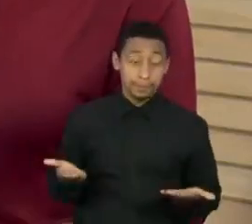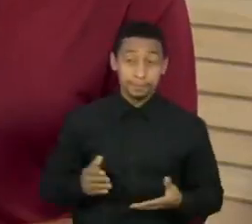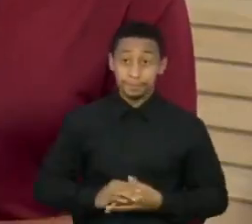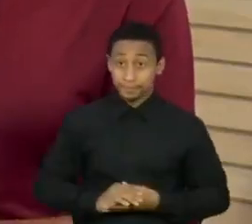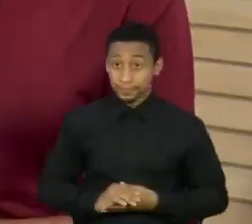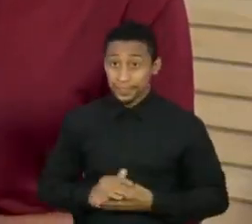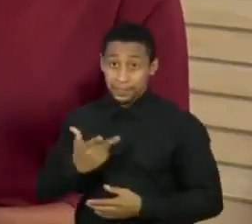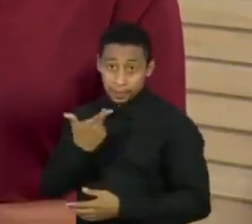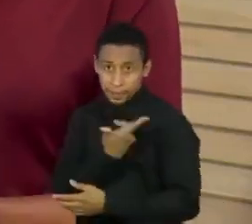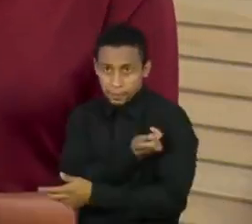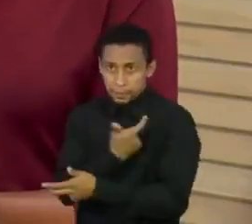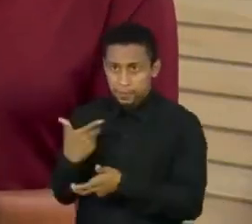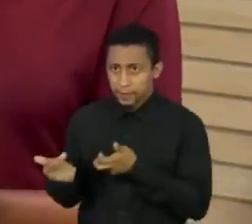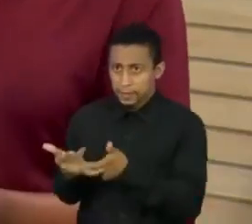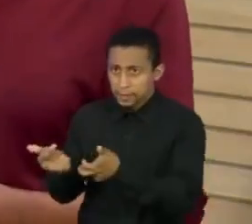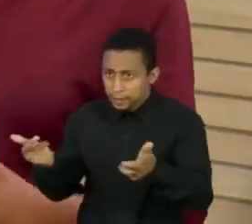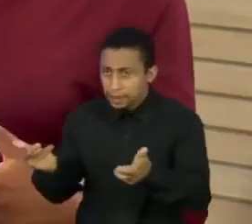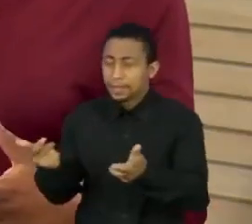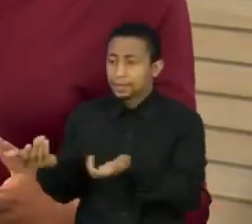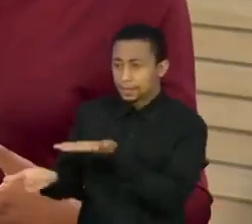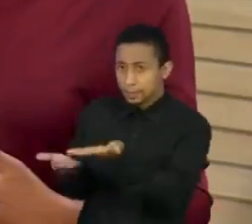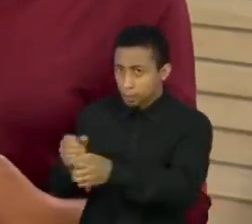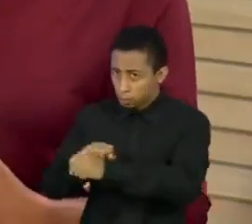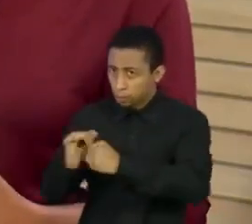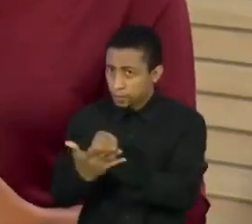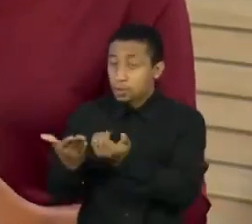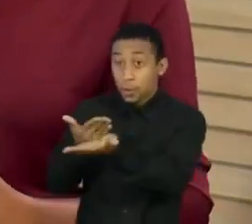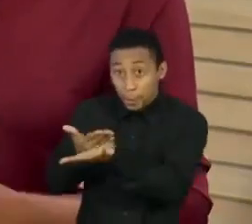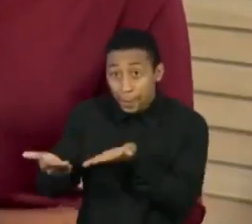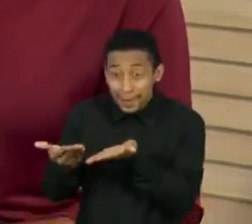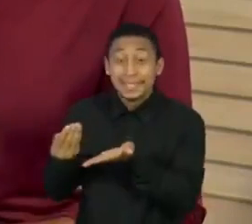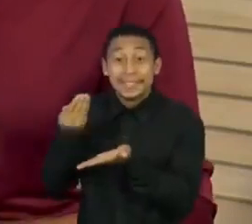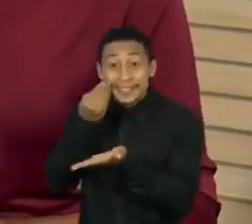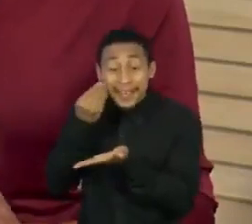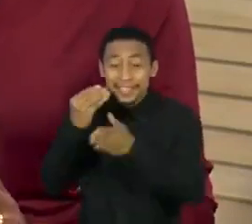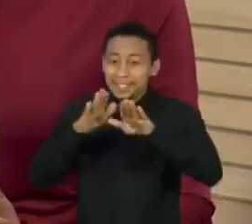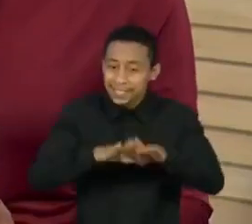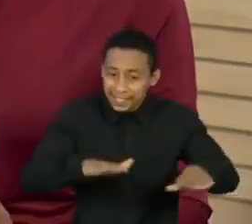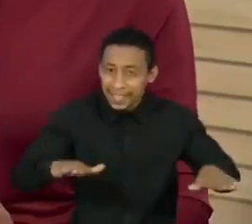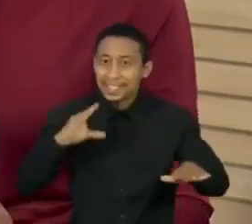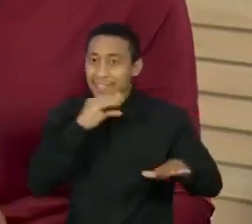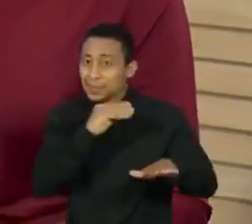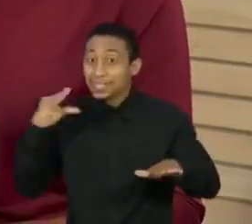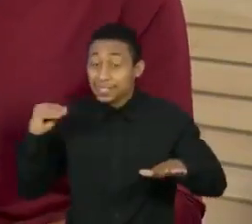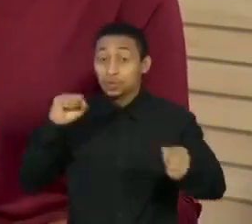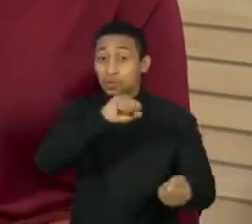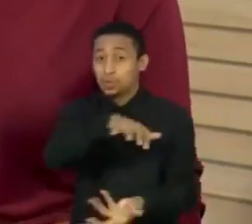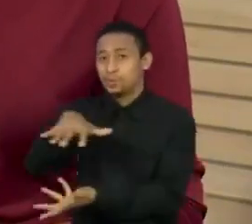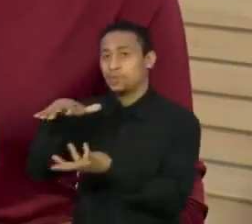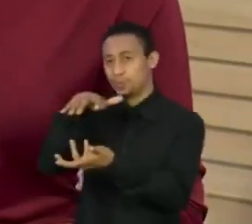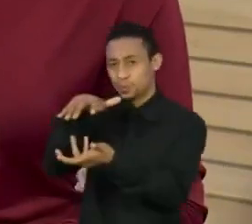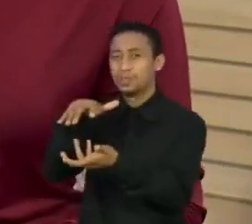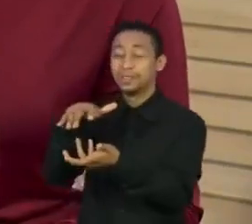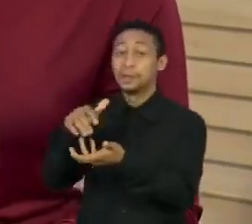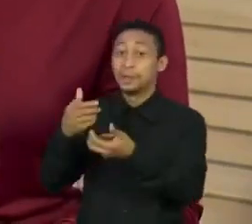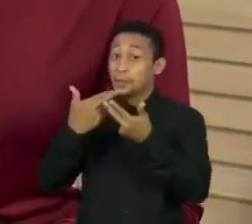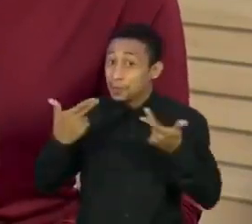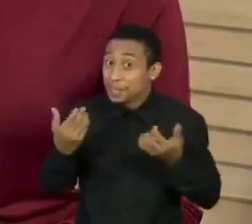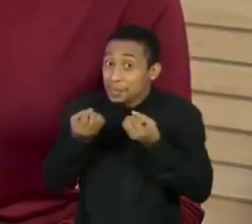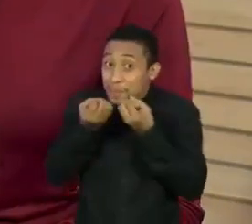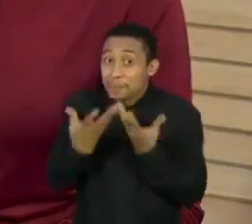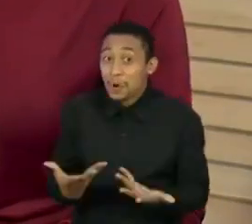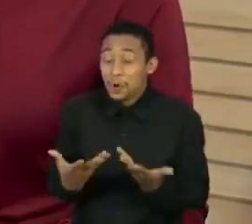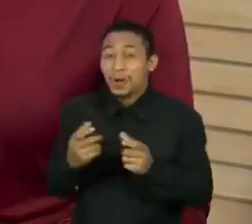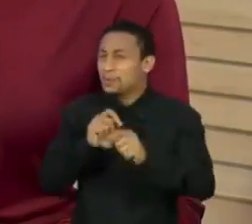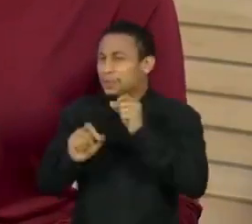As vacinas contra a Covid começam a ser testadas em crianças e adolescentes em todo o mundo. E uma das boas notícias vem da